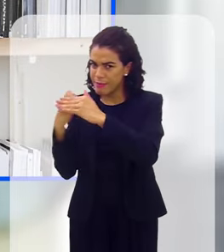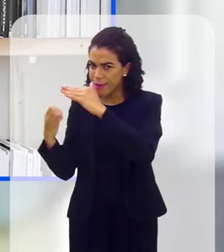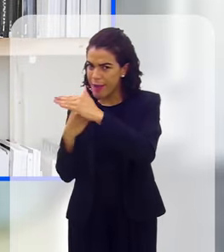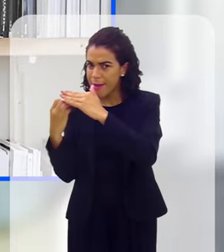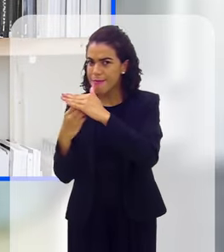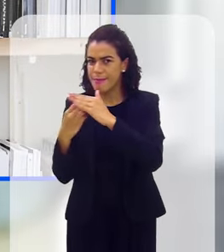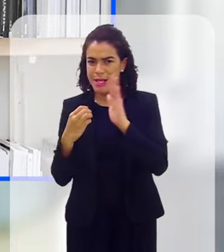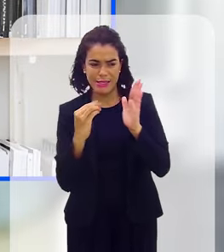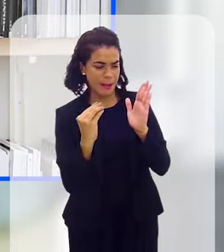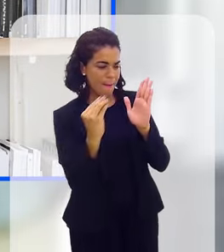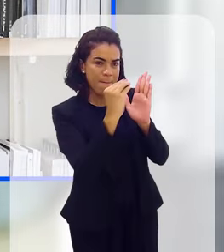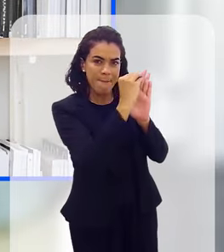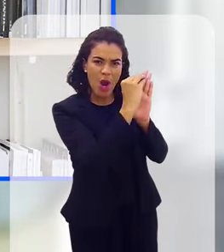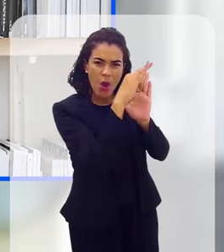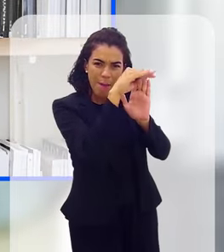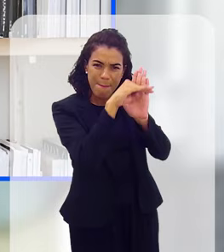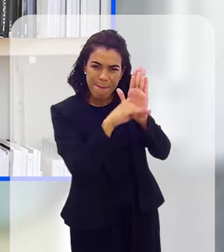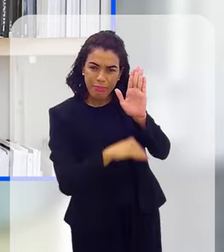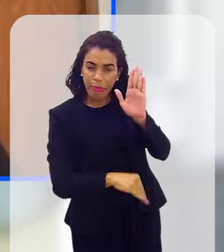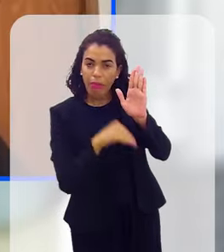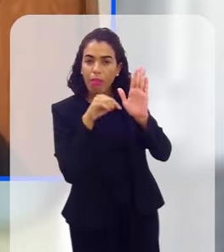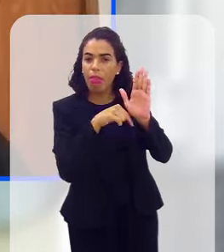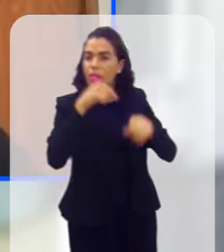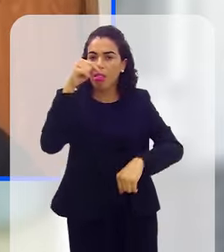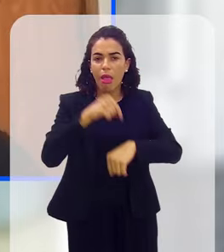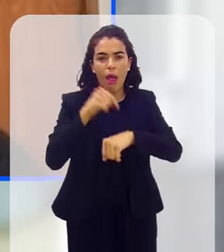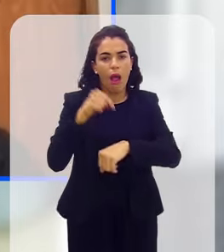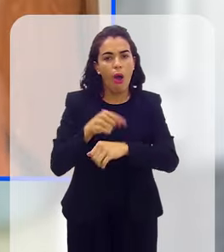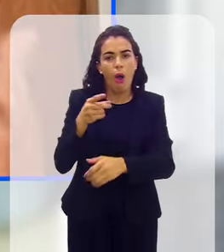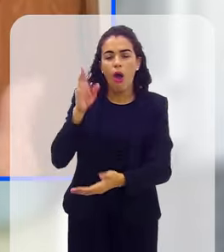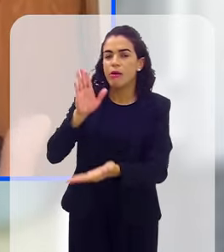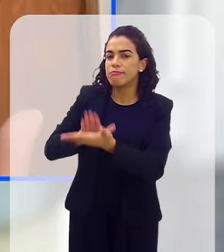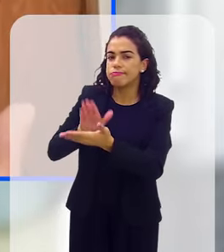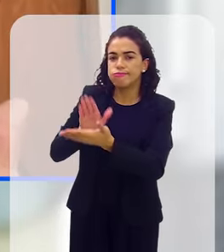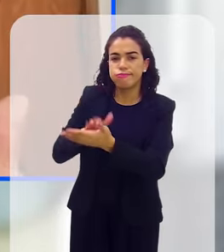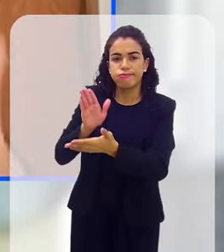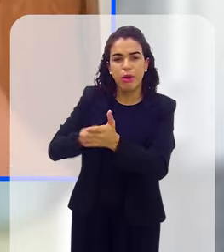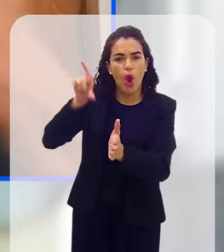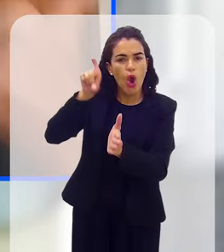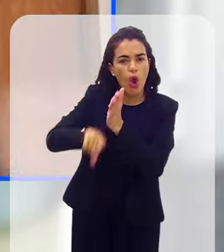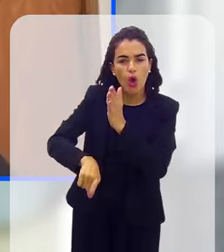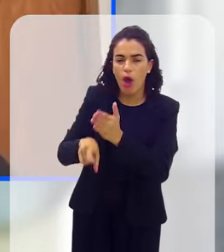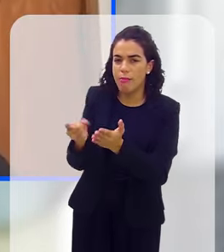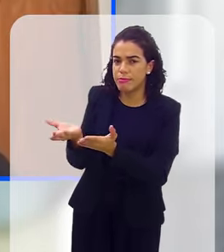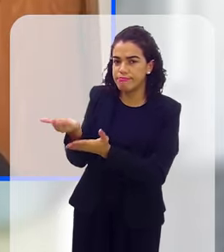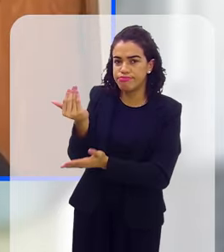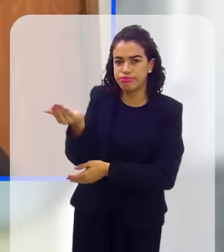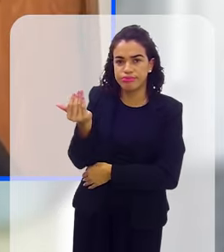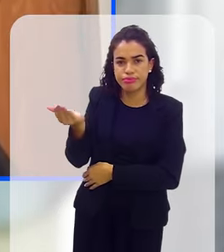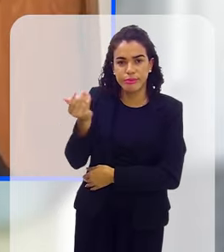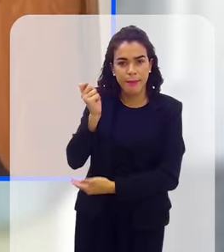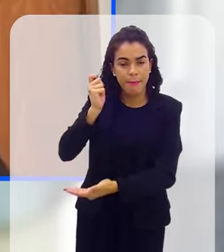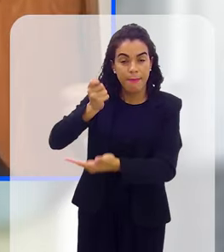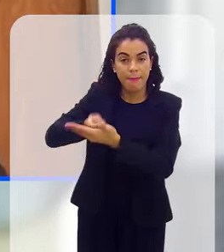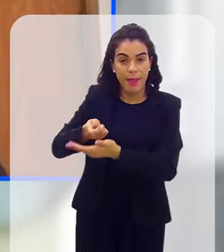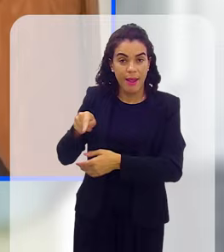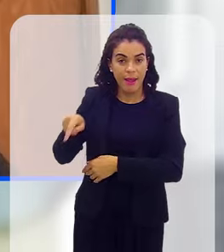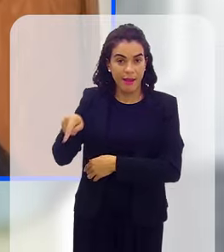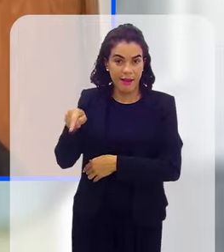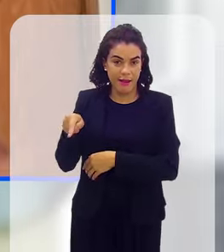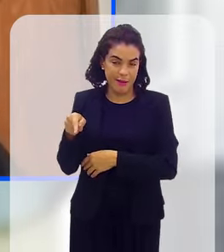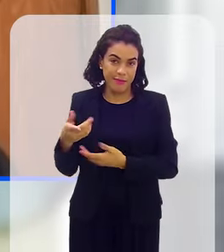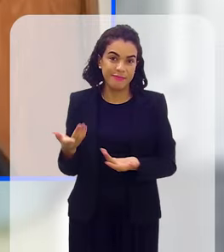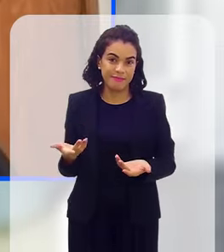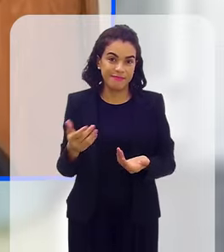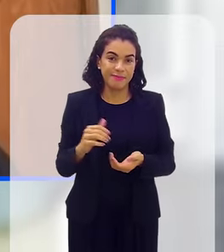BNDES vai passar a fazer a execução imediata de toda a dívida que está financiada àquele empreendedor.